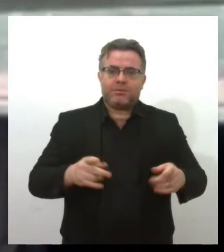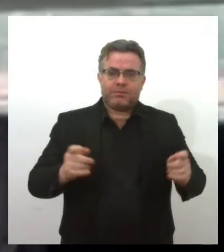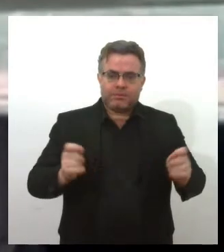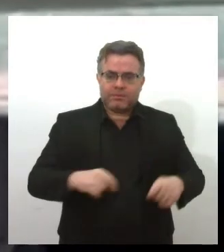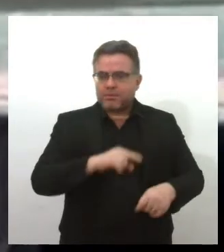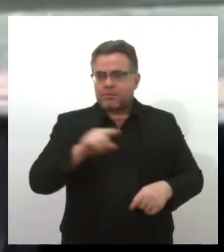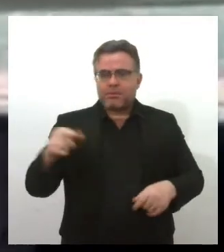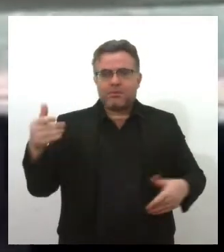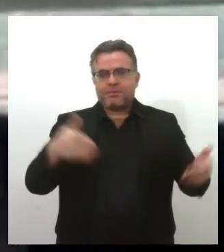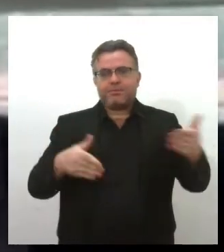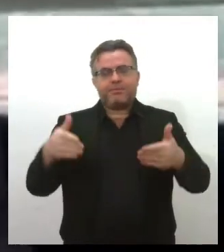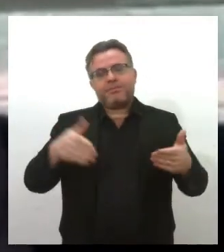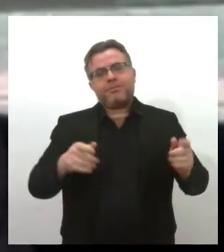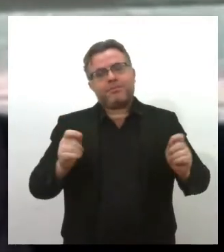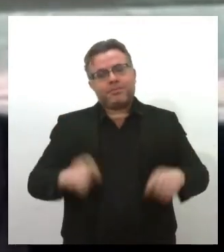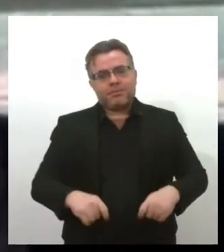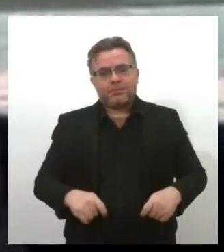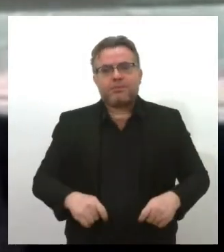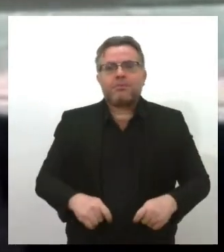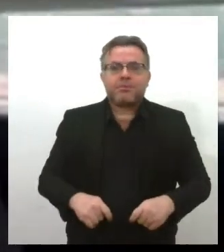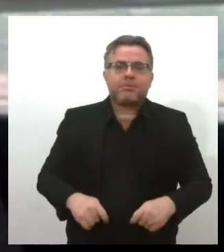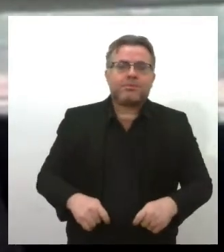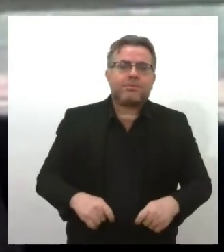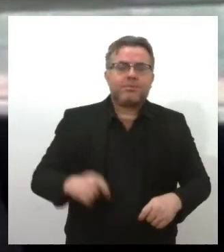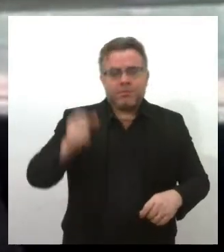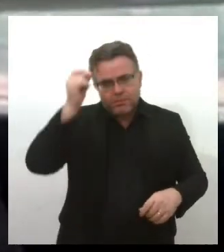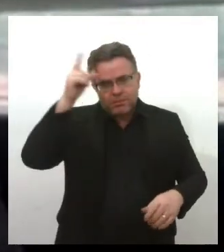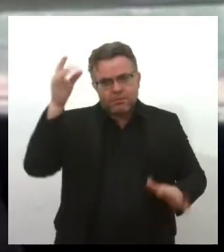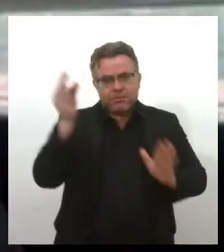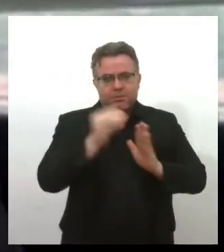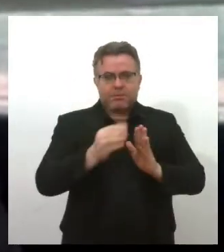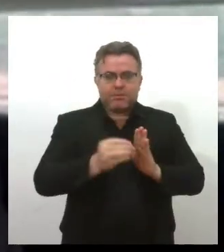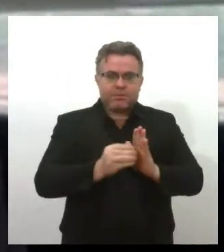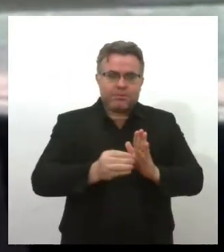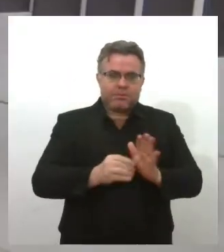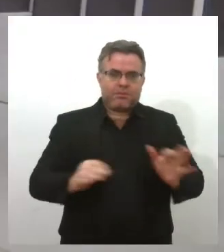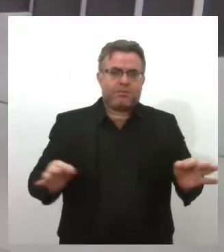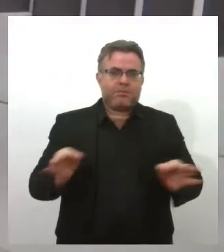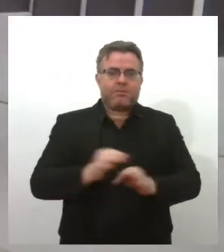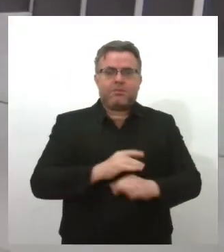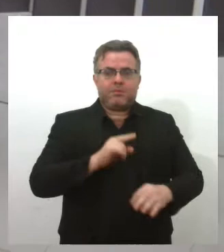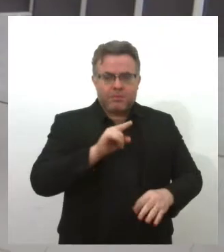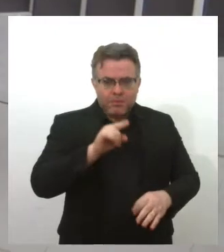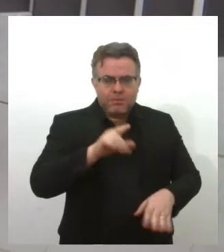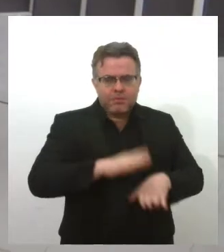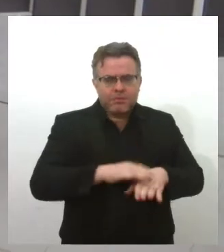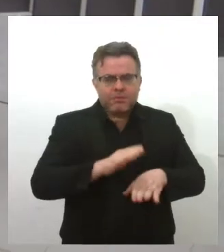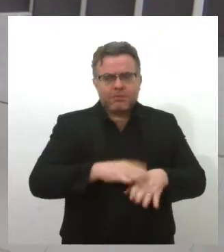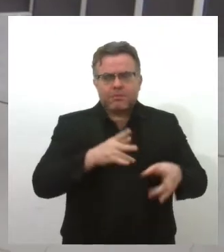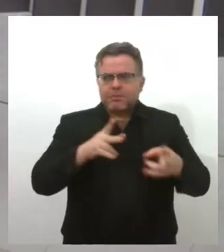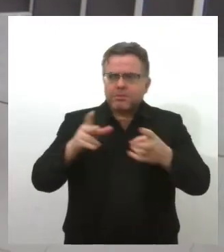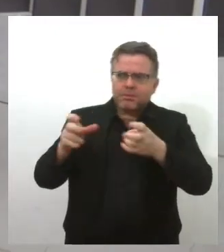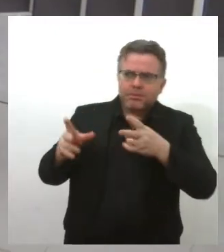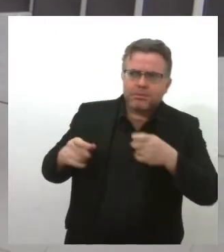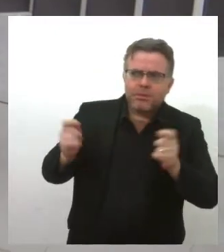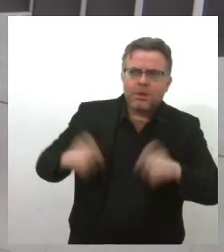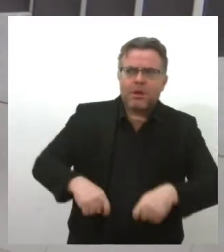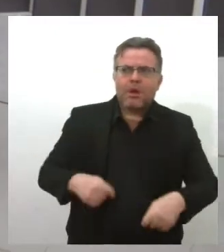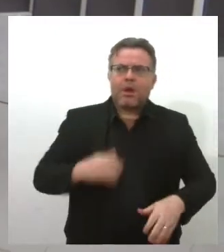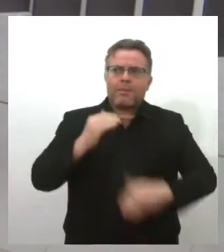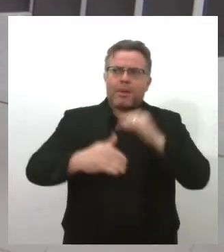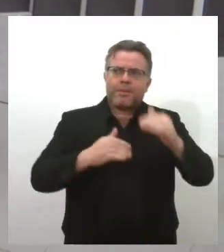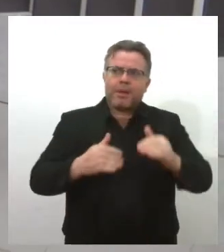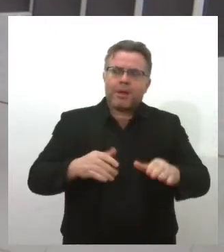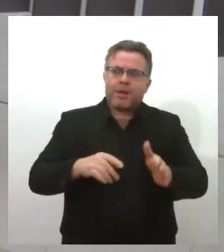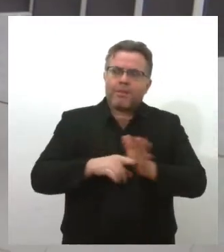possa estar submetendo a sua ideia. Ronaldo, e você tem percebido, ao longo do tempo, um crescimento da produção científica aqui no Estado de